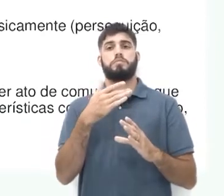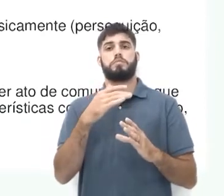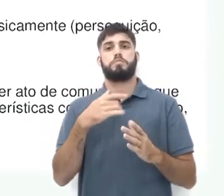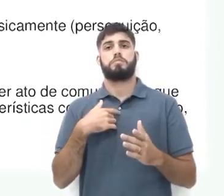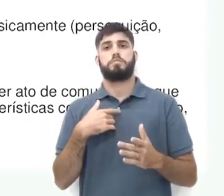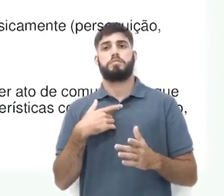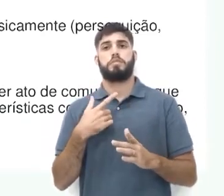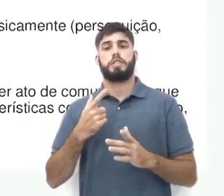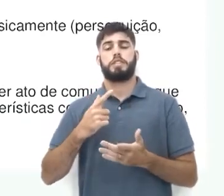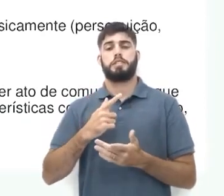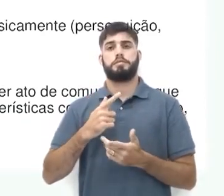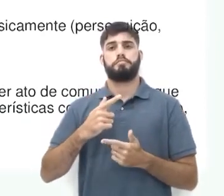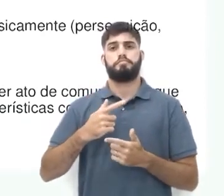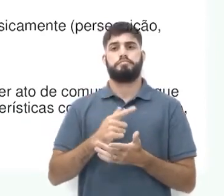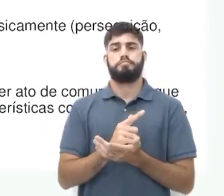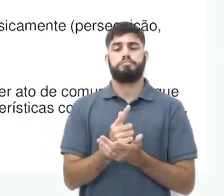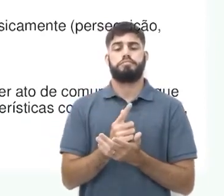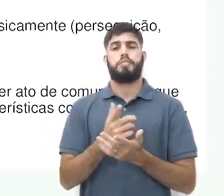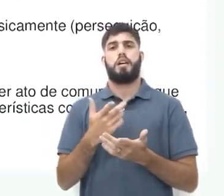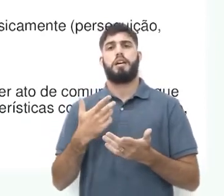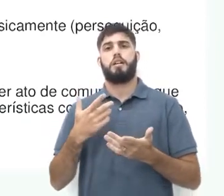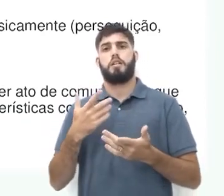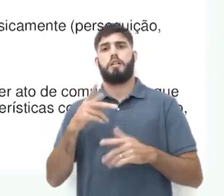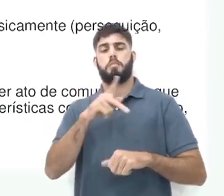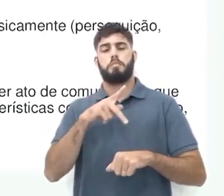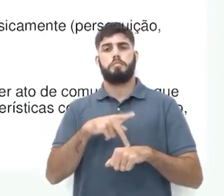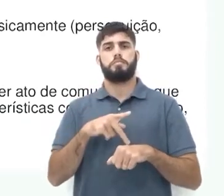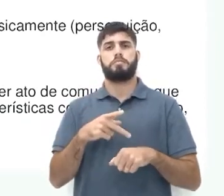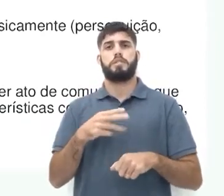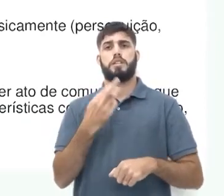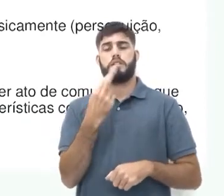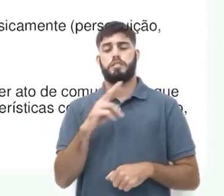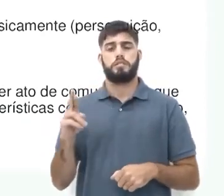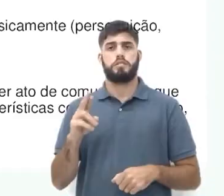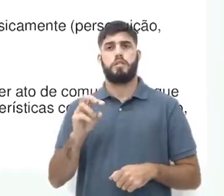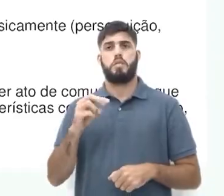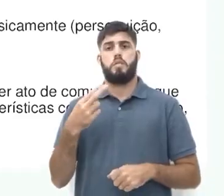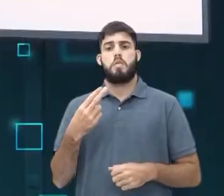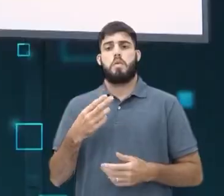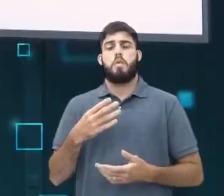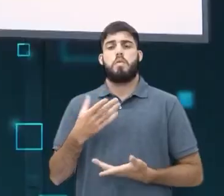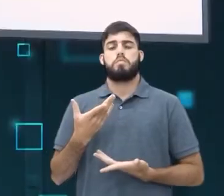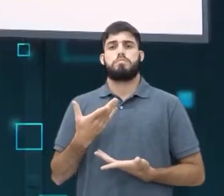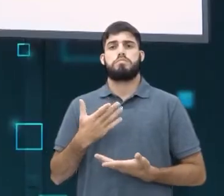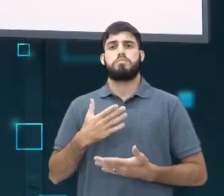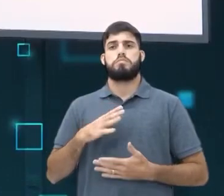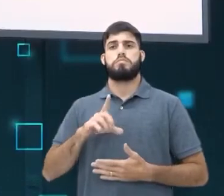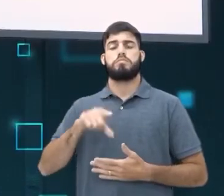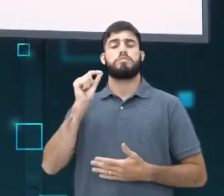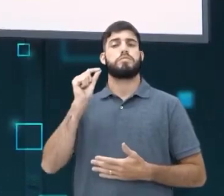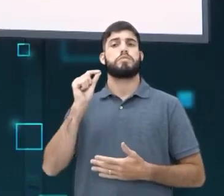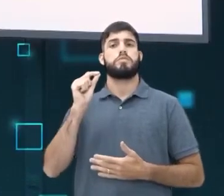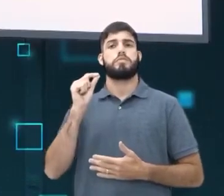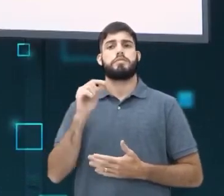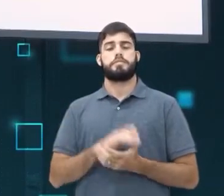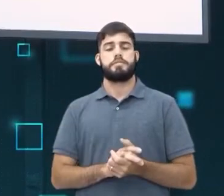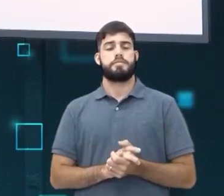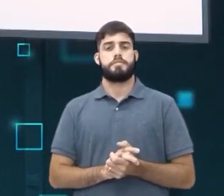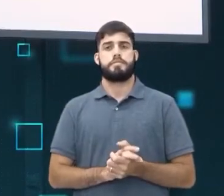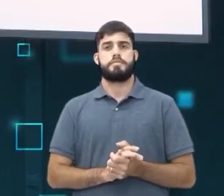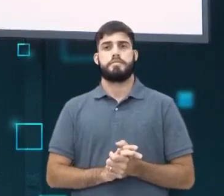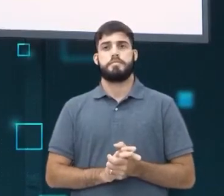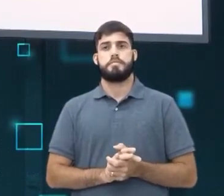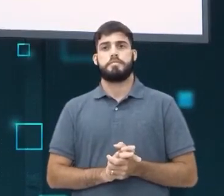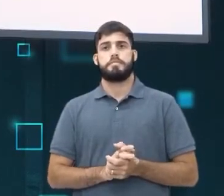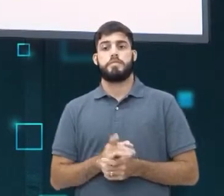gênero, etnia, nacionalidade, religião e orientação sexual. Então vocês verem que todos